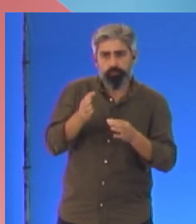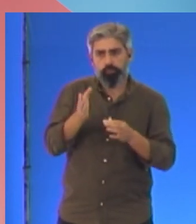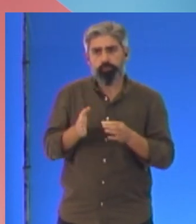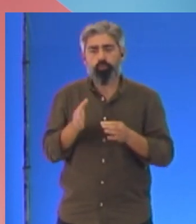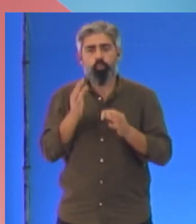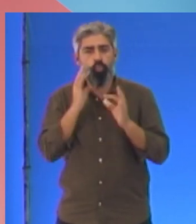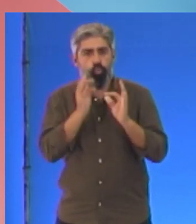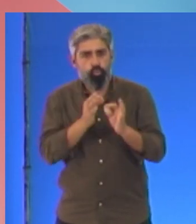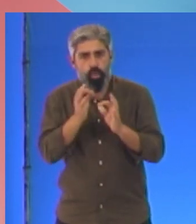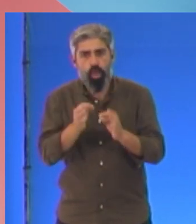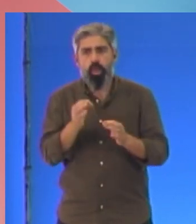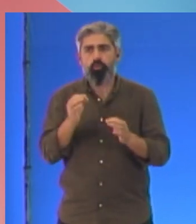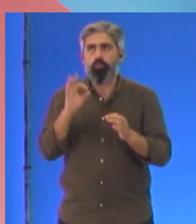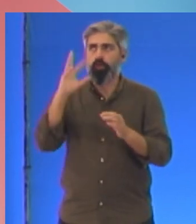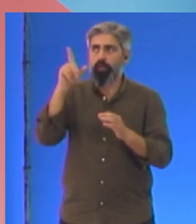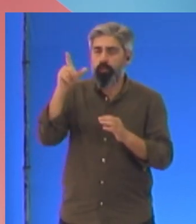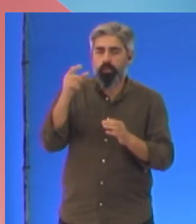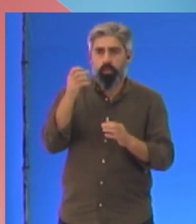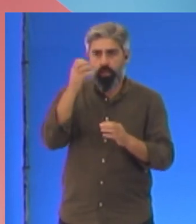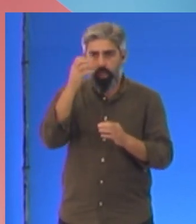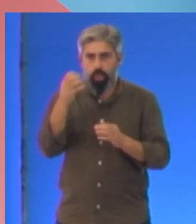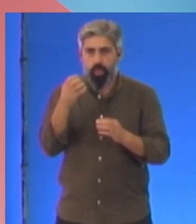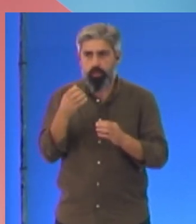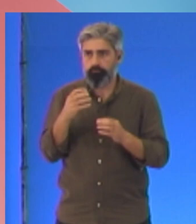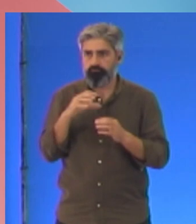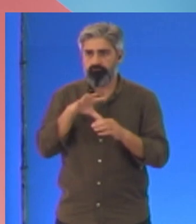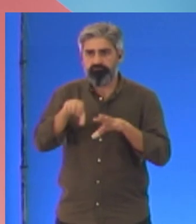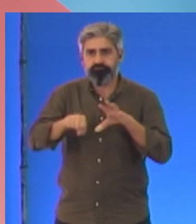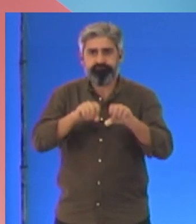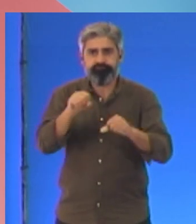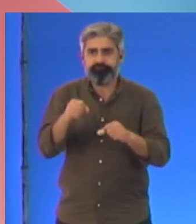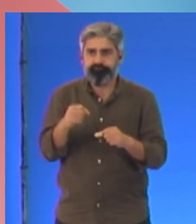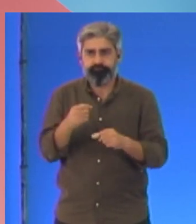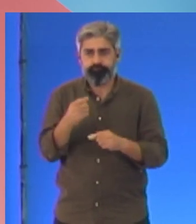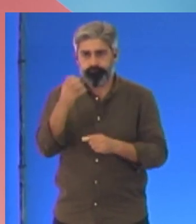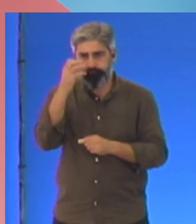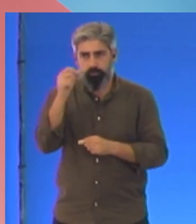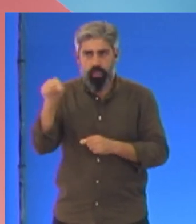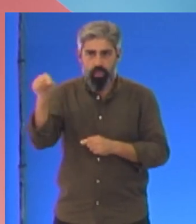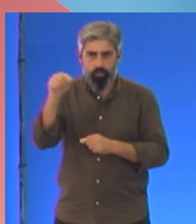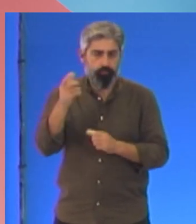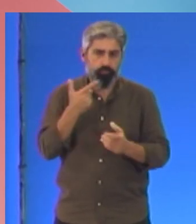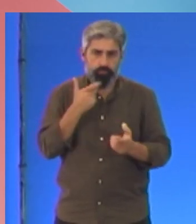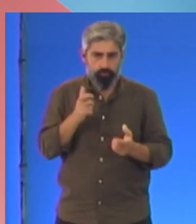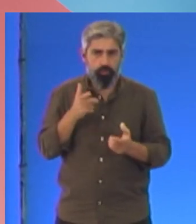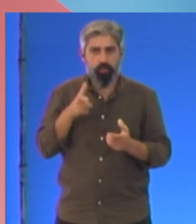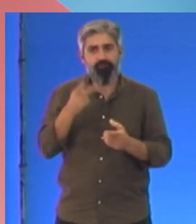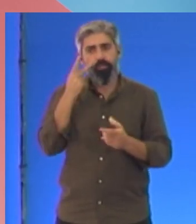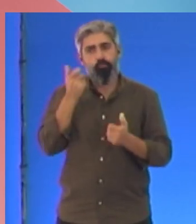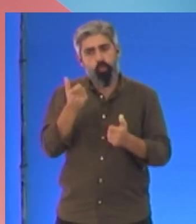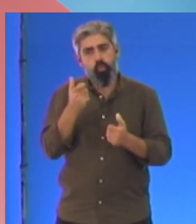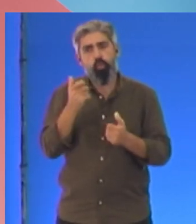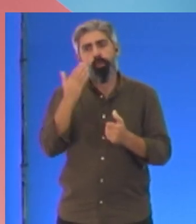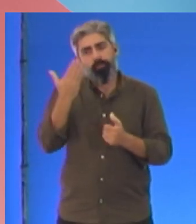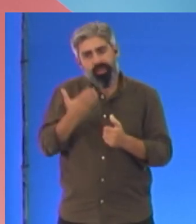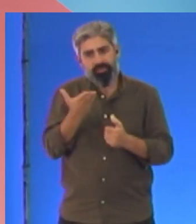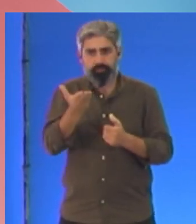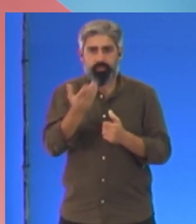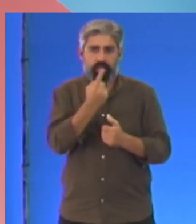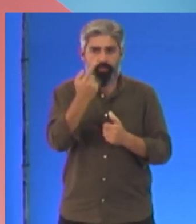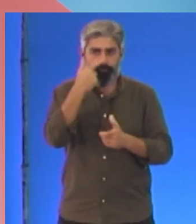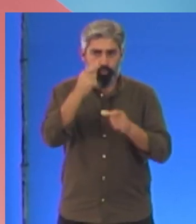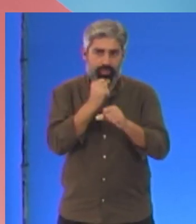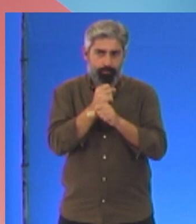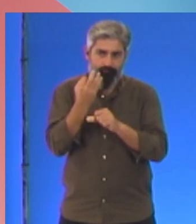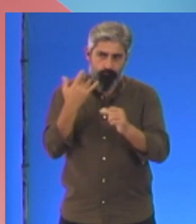clima, ponto de parte esta ganância que tudo engolve. A vida boa é o que merece cada pessoa que trabalha e que ganha